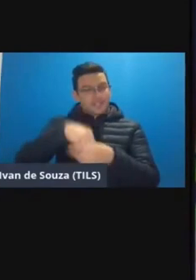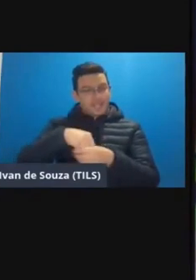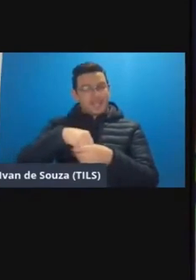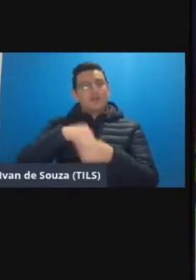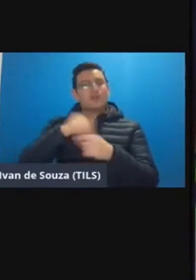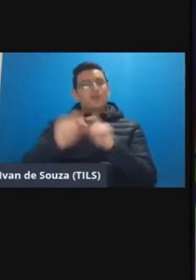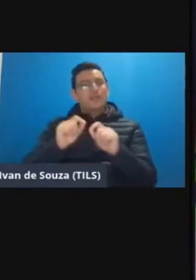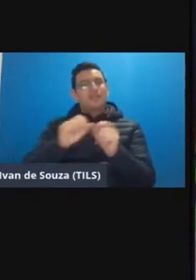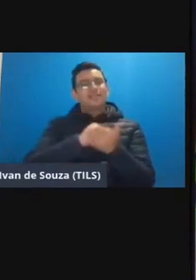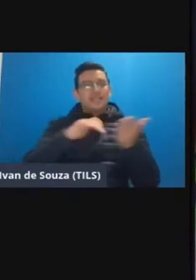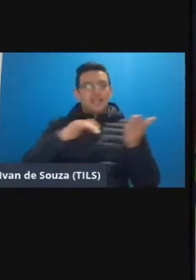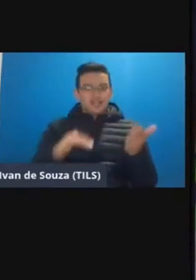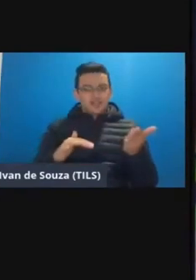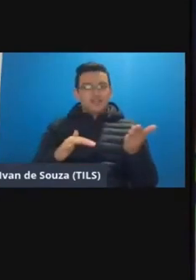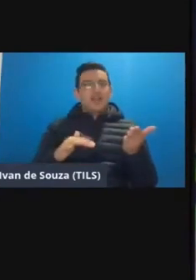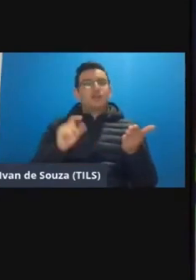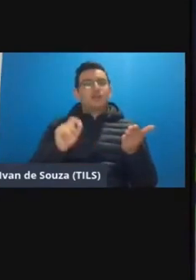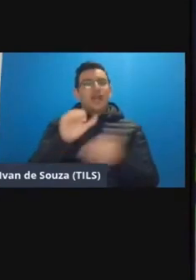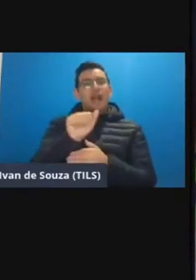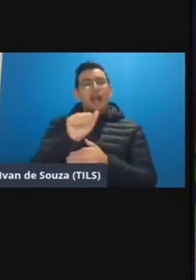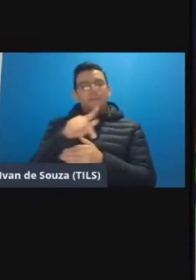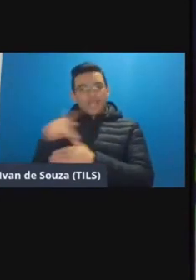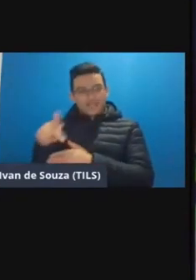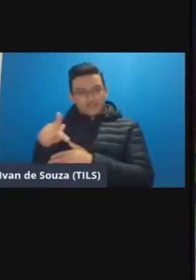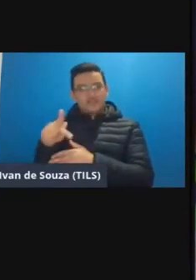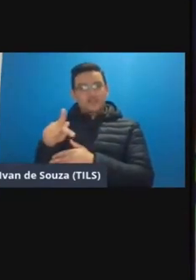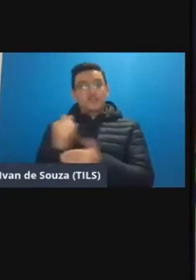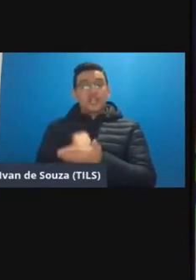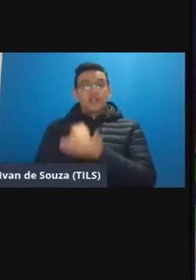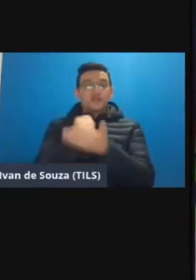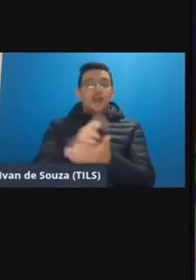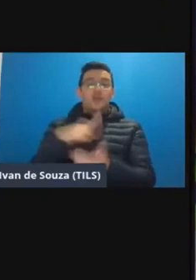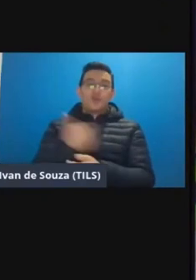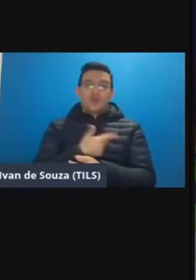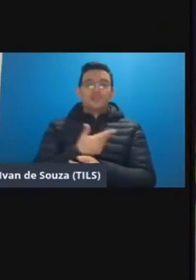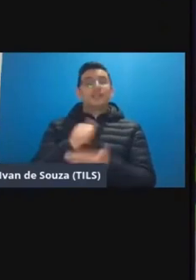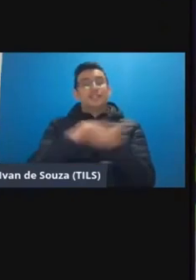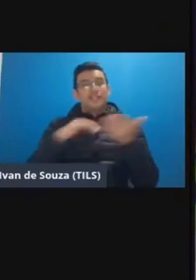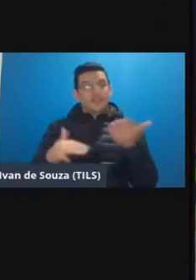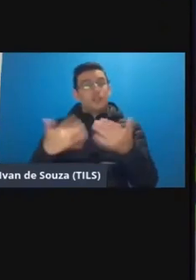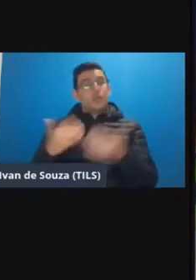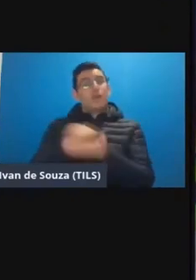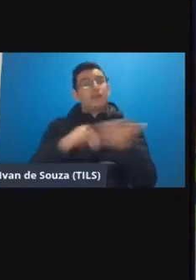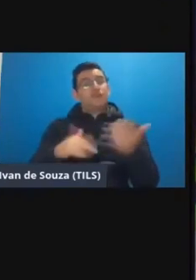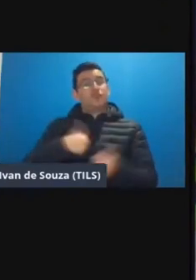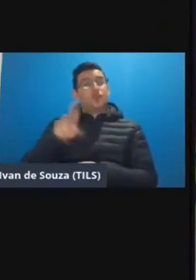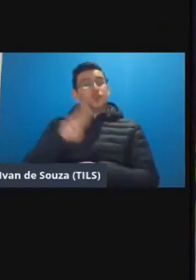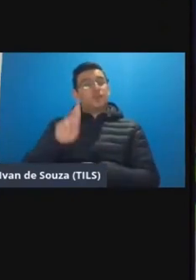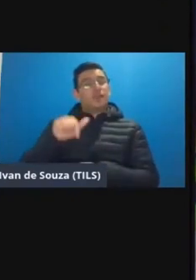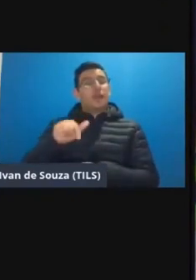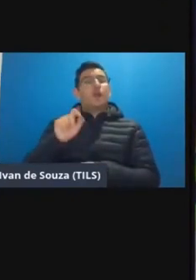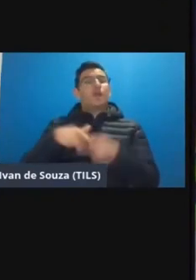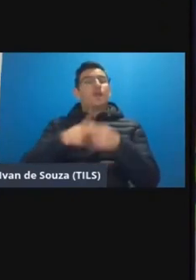atividades aplicativos que ajudaram a gente nas atividades então um dos aplicativos que eu usei foi o jambord que é uma